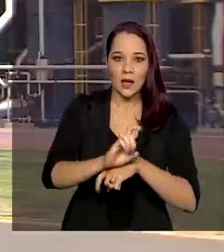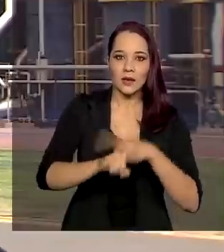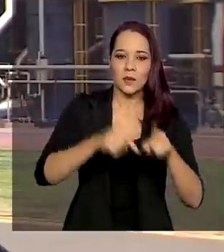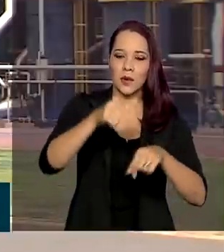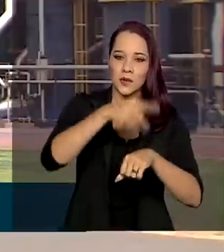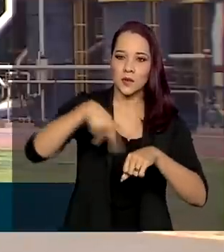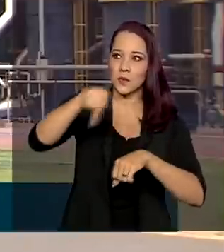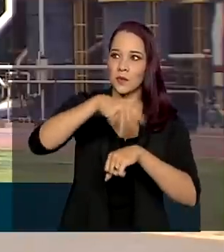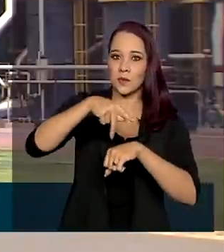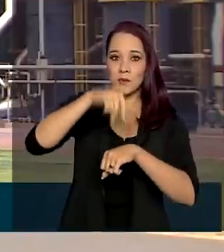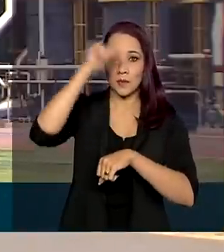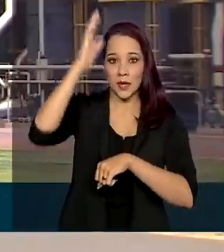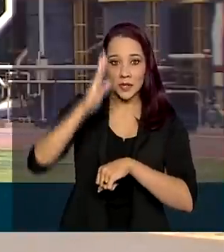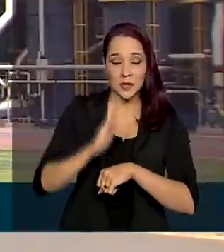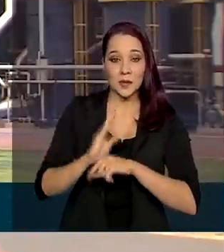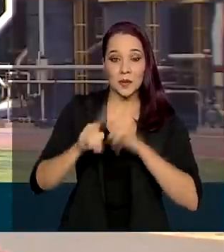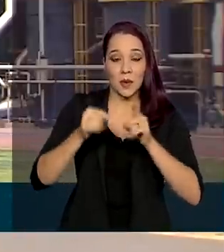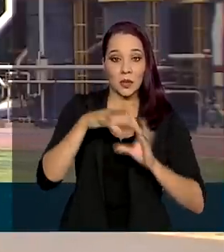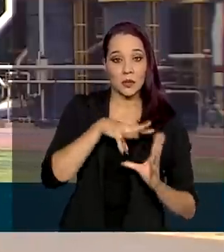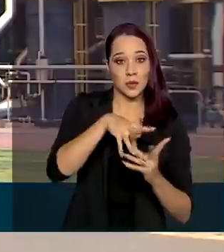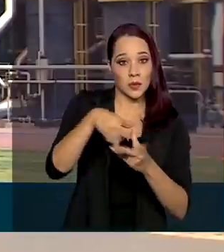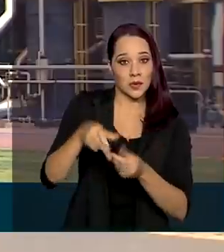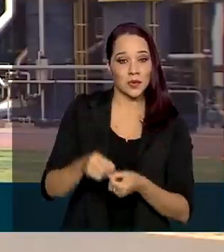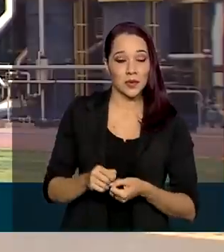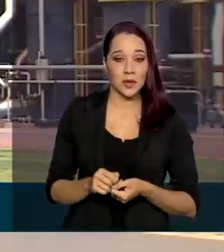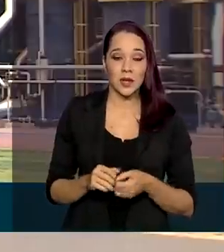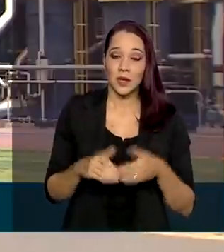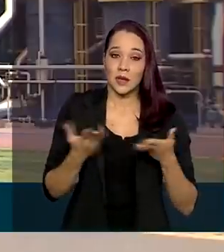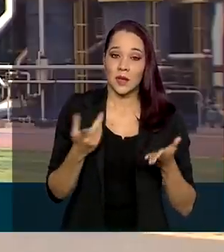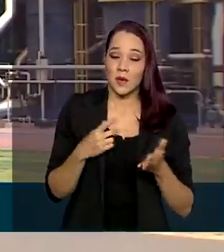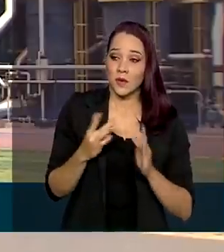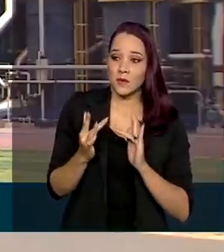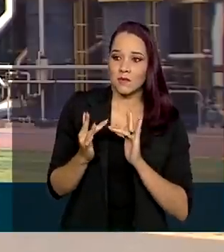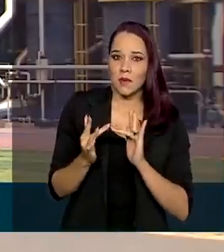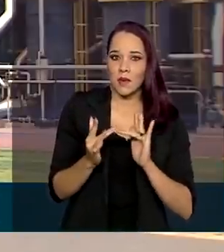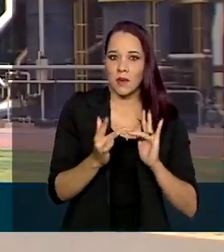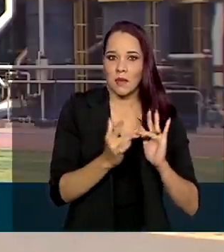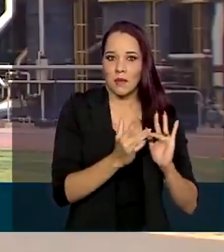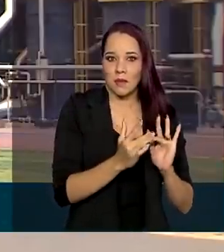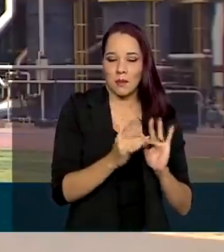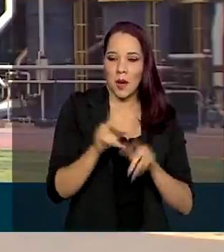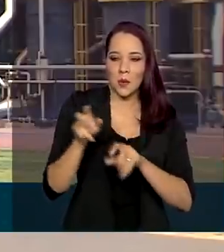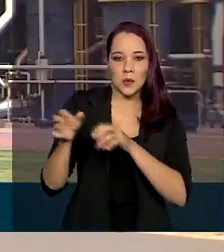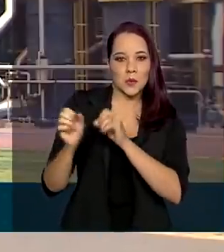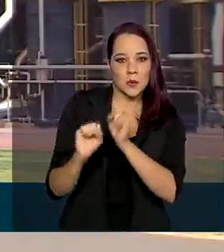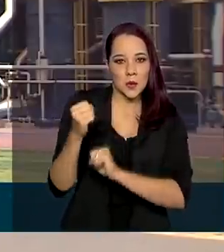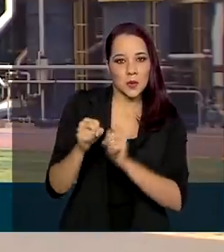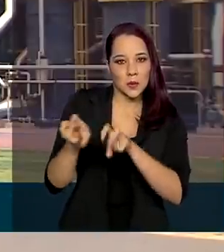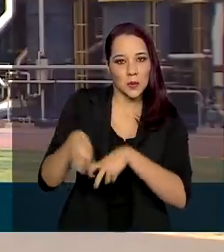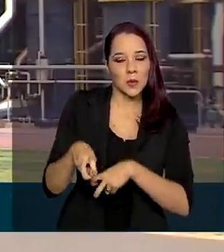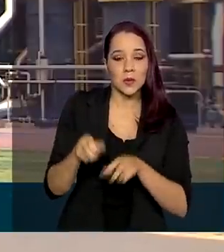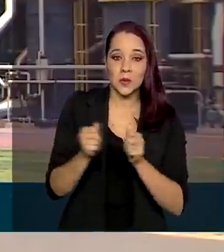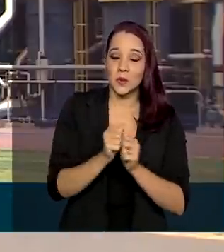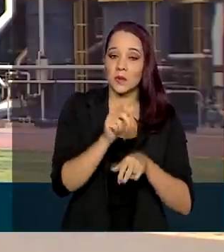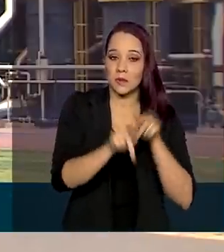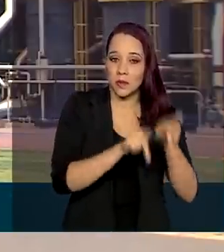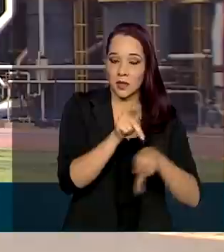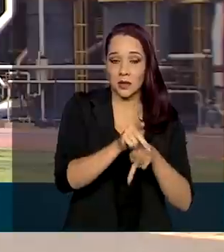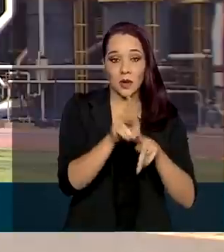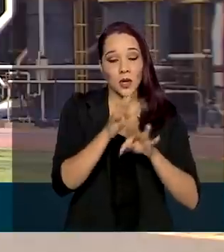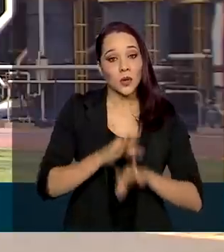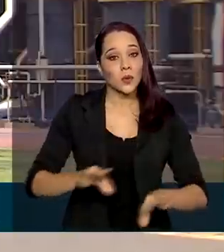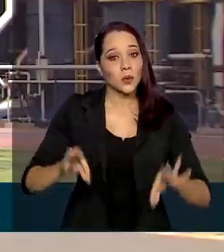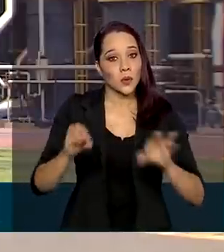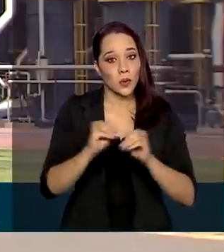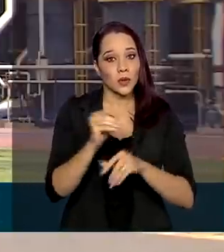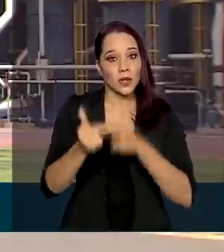estende ao país, depois se estende ao mundo. Então, o nosso contato é bastante íntimo com os produtores, com a população, com todo mundo